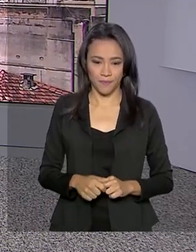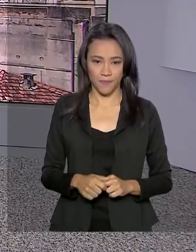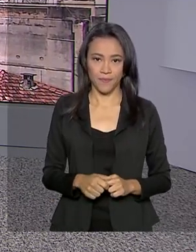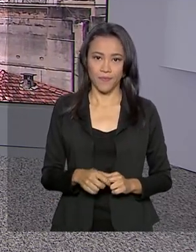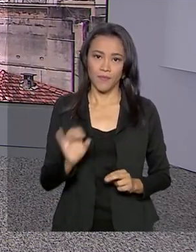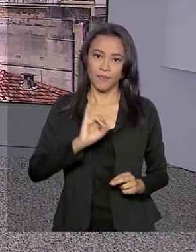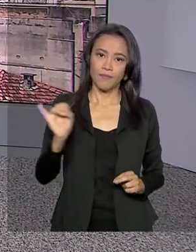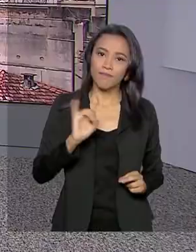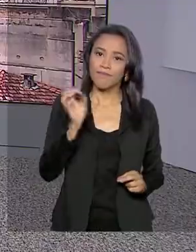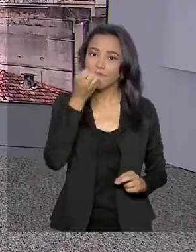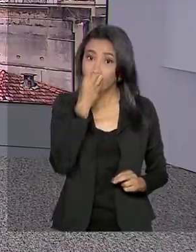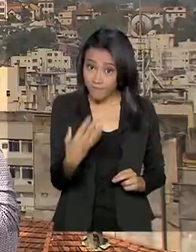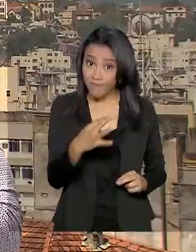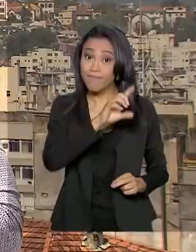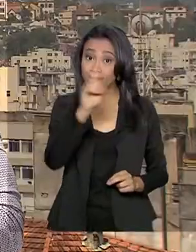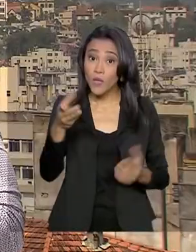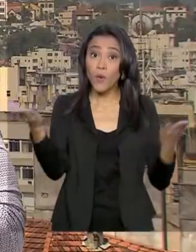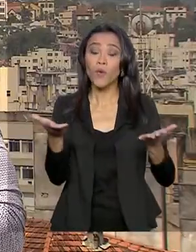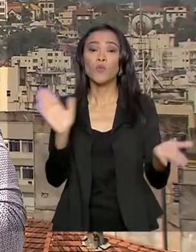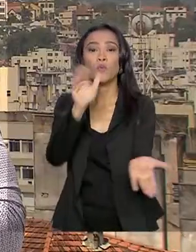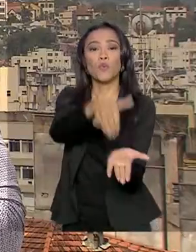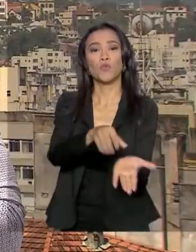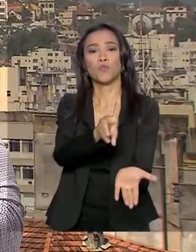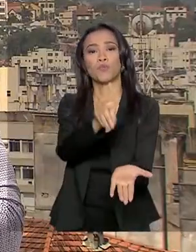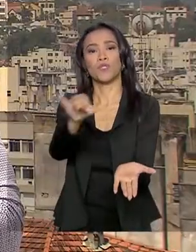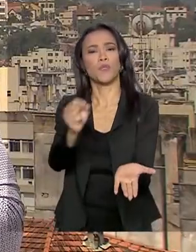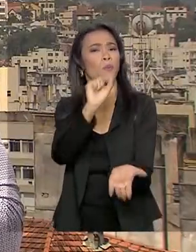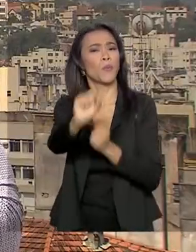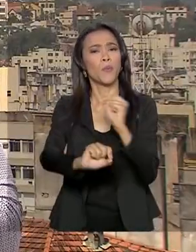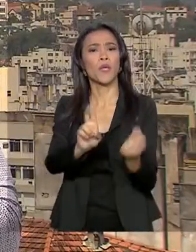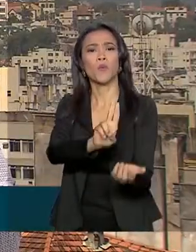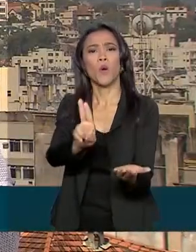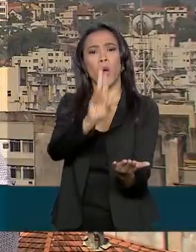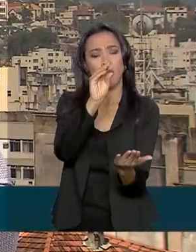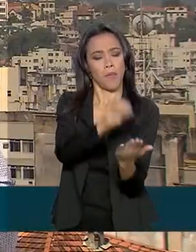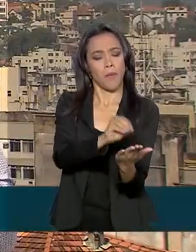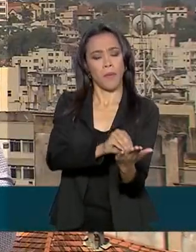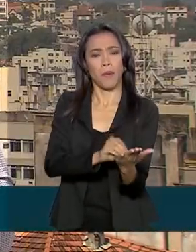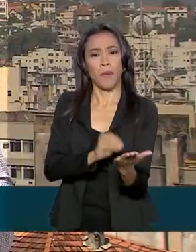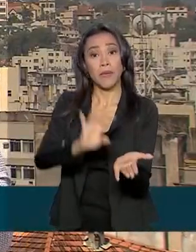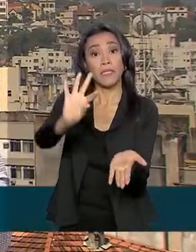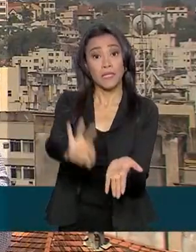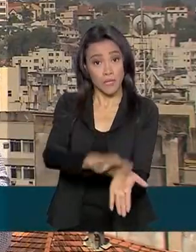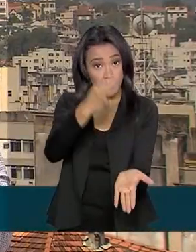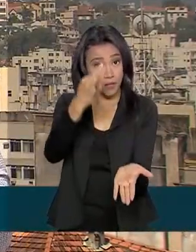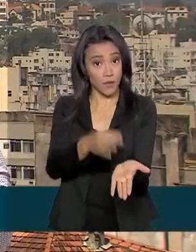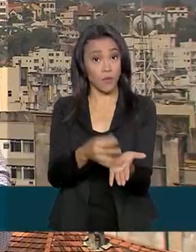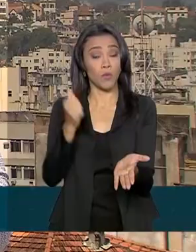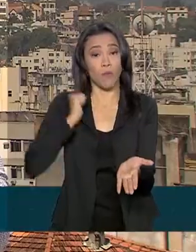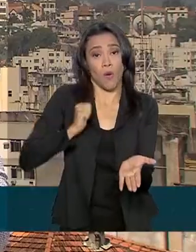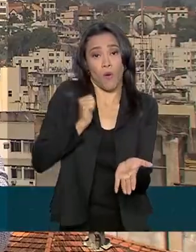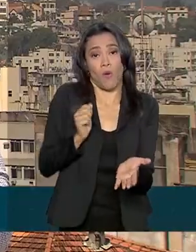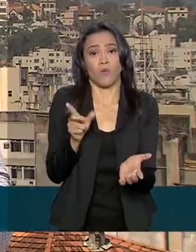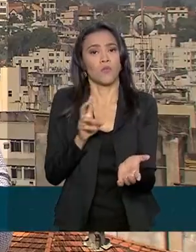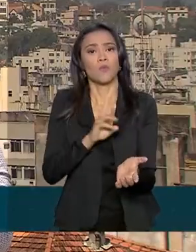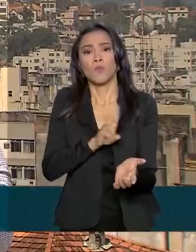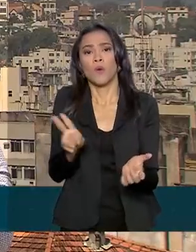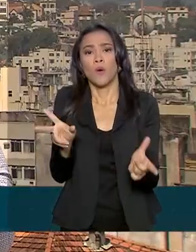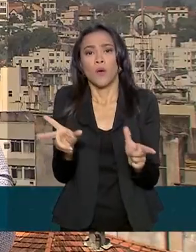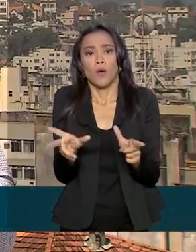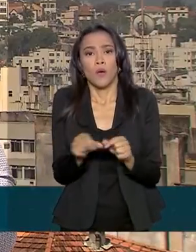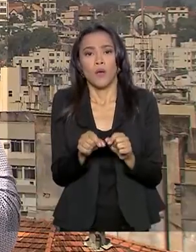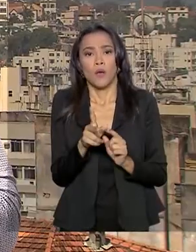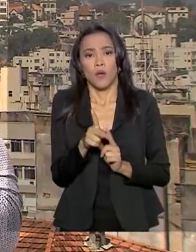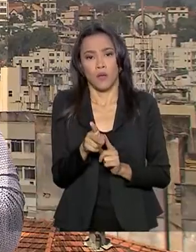Oi, Mara. Bom dia. Hoje é o último dia para se candidatar às bolsas remanescentes do programa Universidade para Todos, o ProUni. Podem